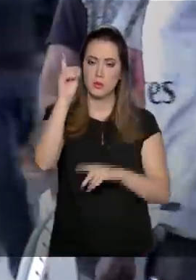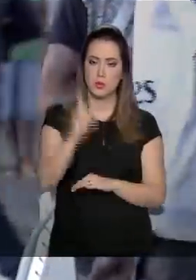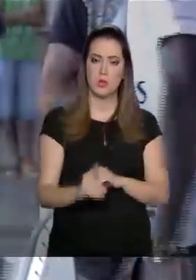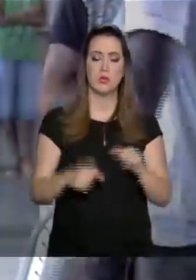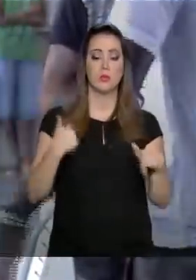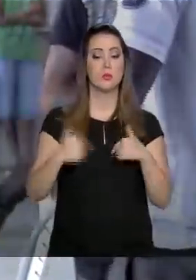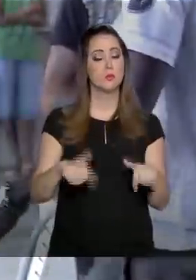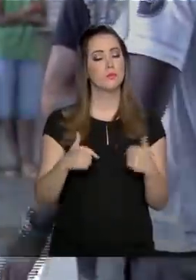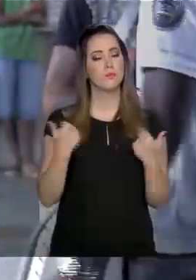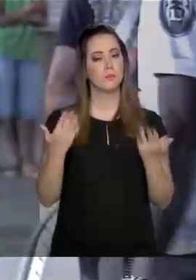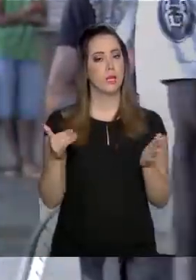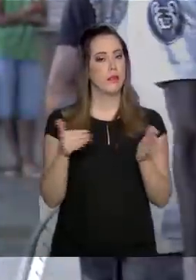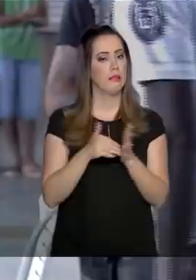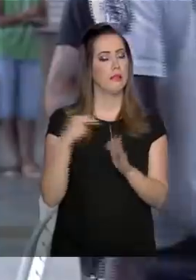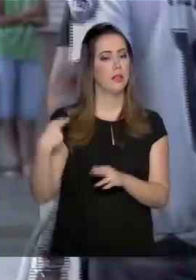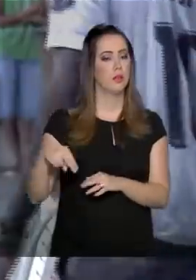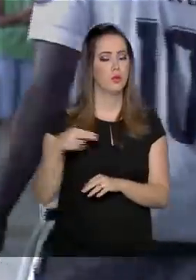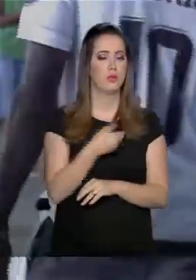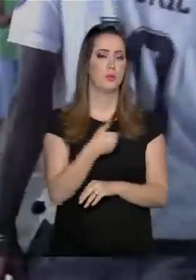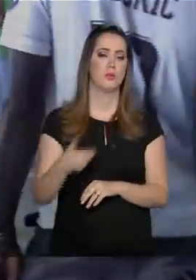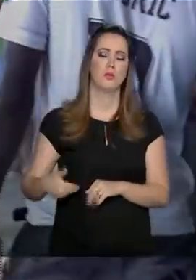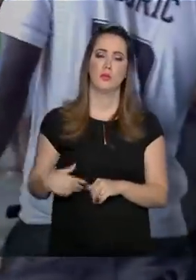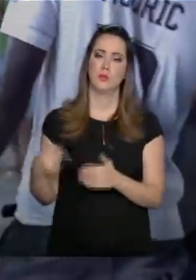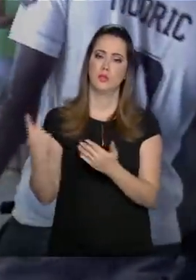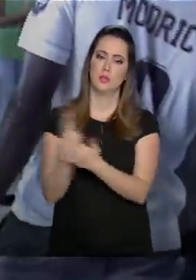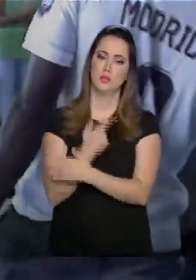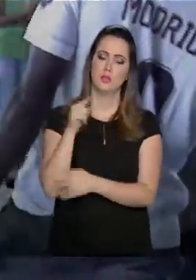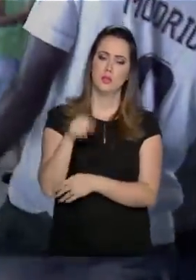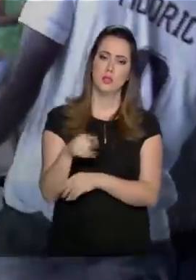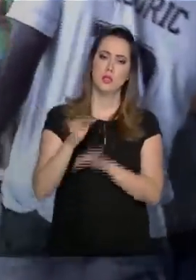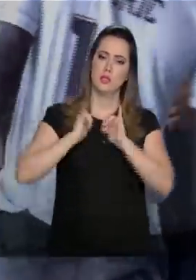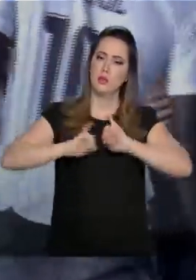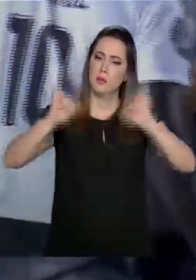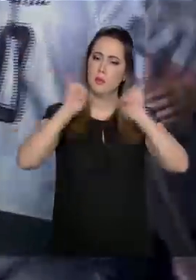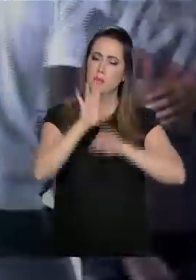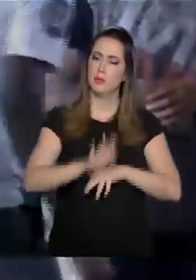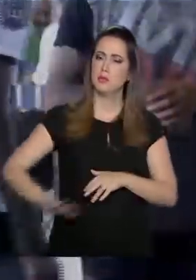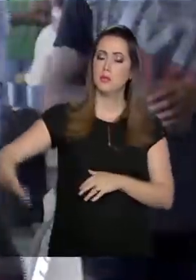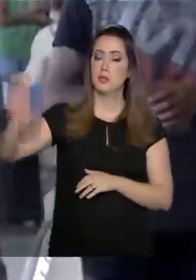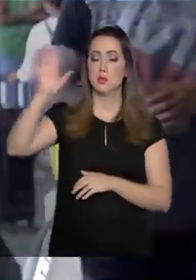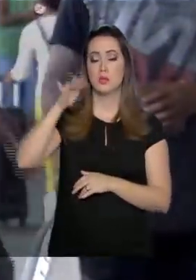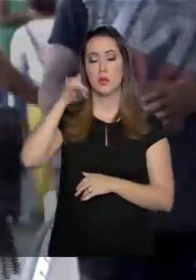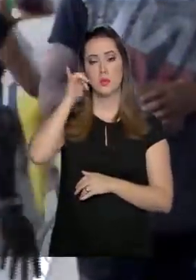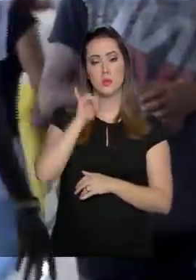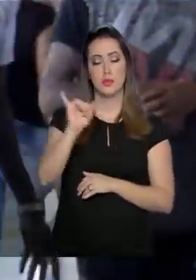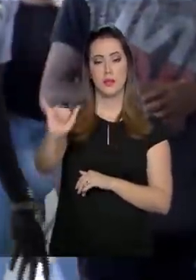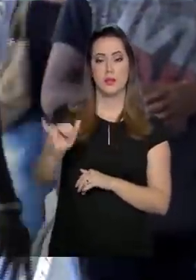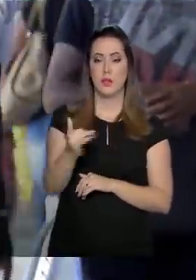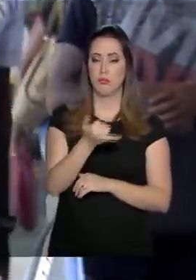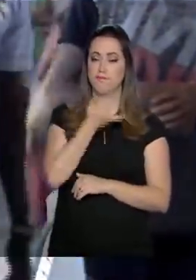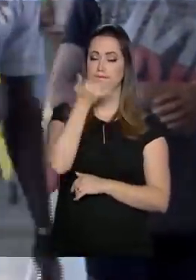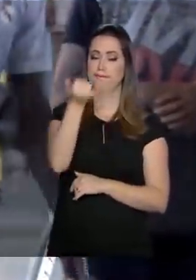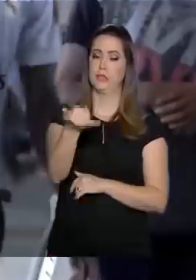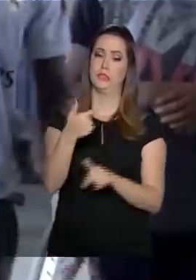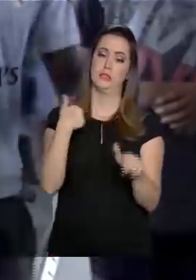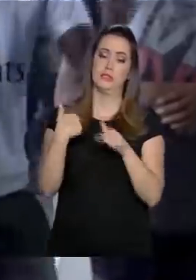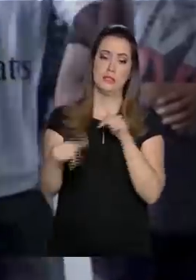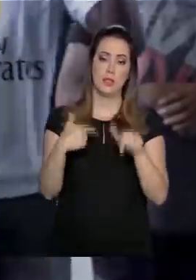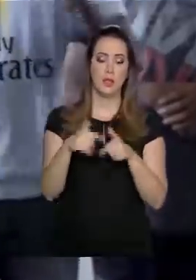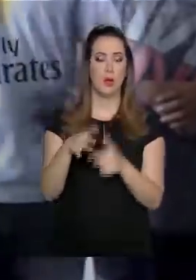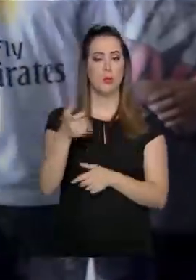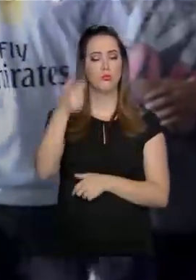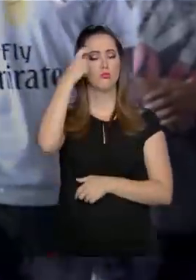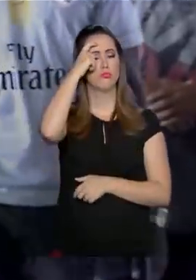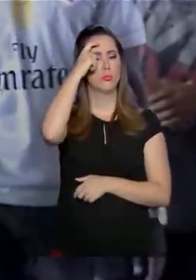trabalhistas. Até novembro, o governo realiza a campanha nacional de prevenção de acidentes de trabalho com o objetivo de conscientizar a